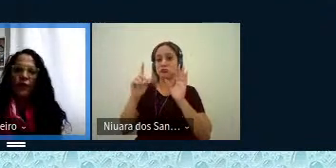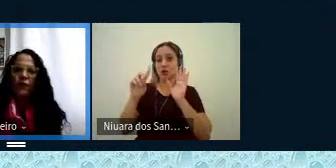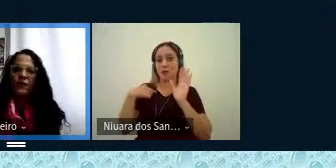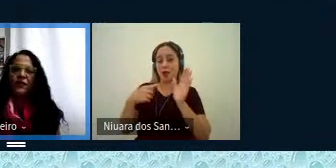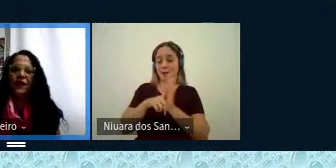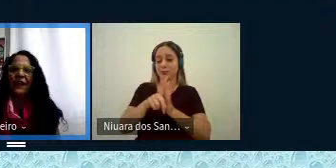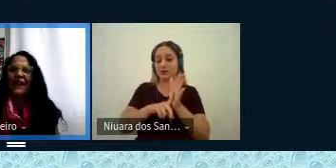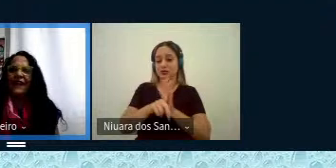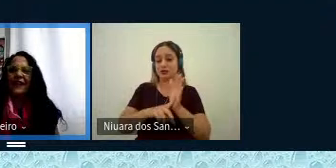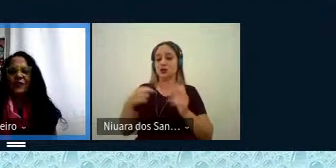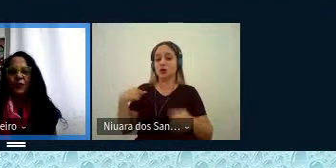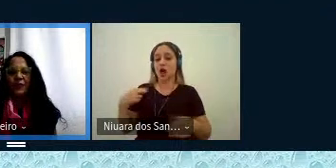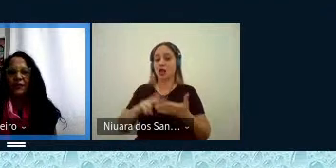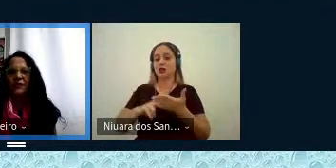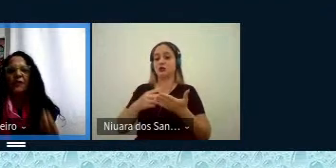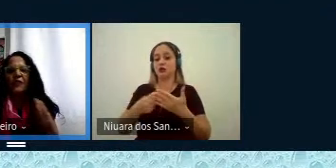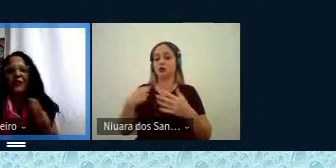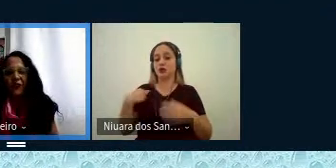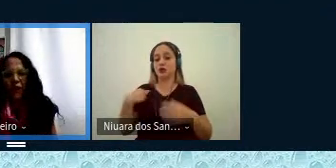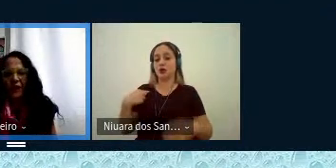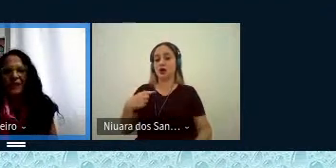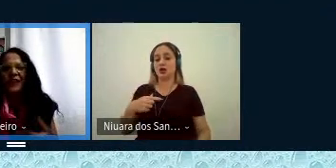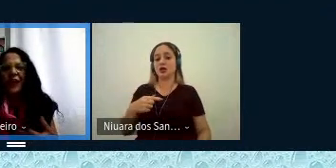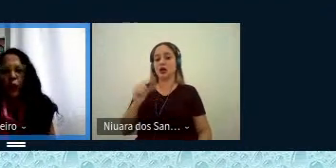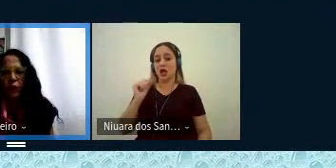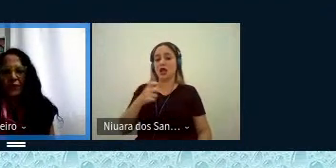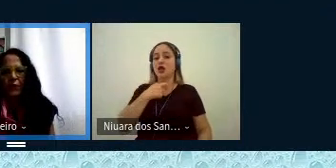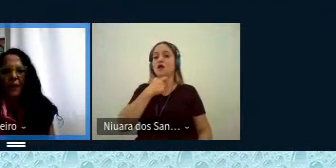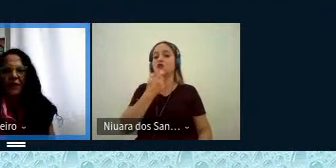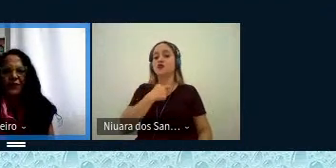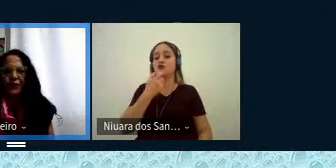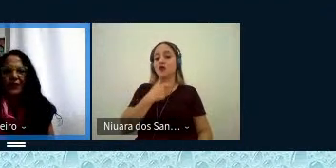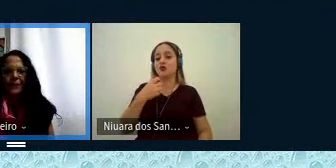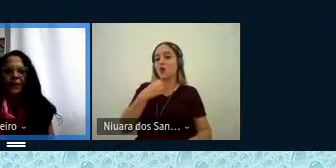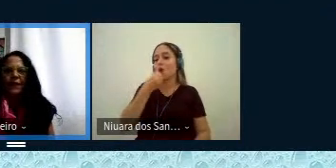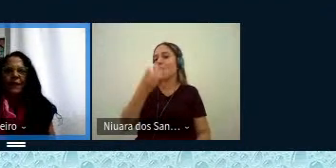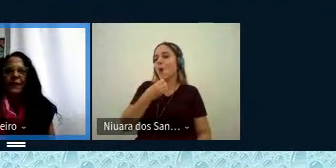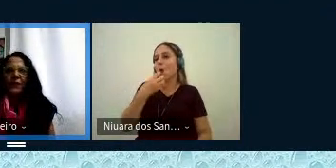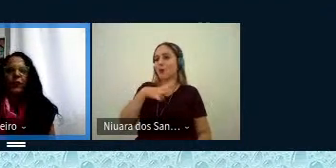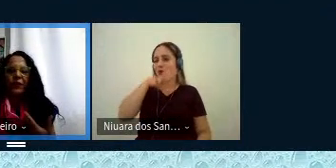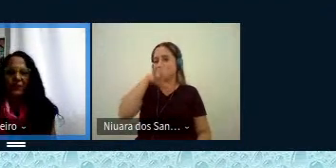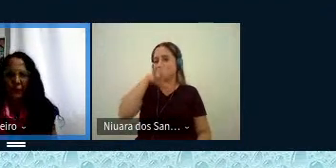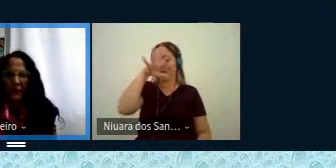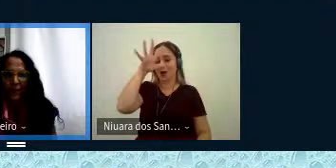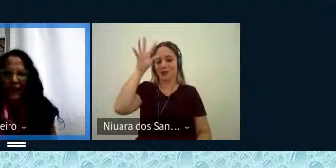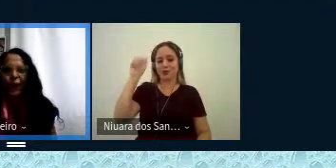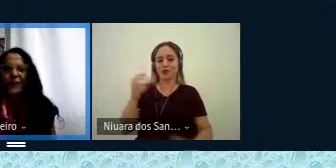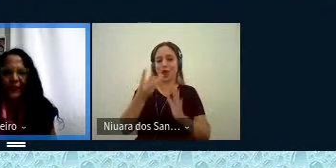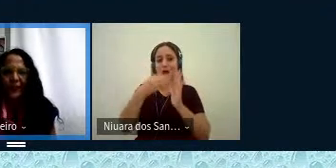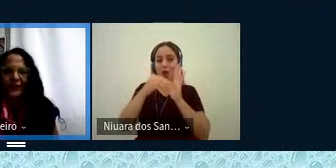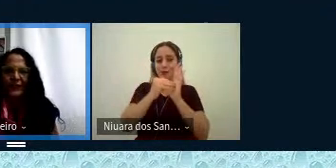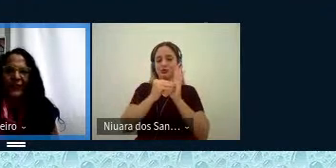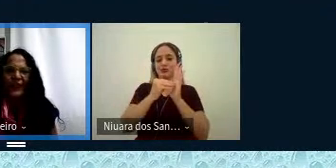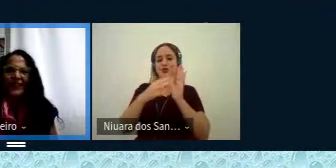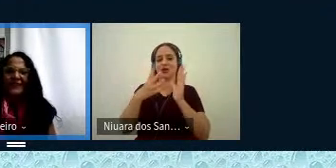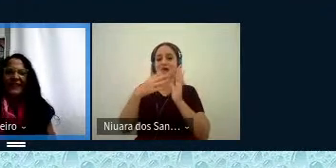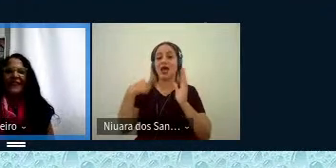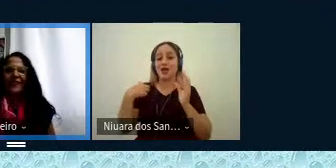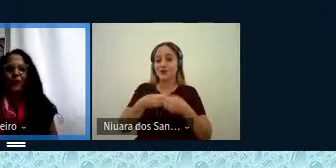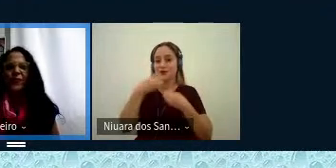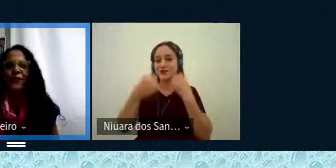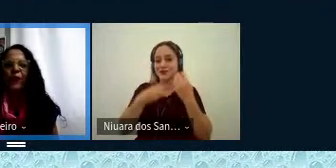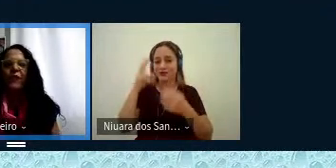intralingual que eu vou lhes falar é sobre a tradução das vozes que contam na Amazônia. Porque eu sou também contadora de